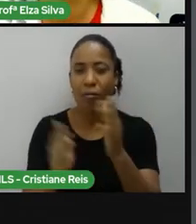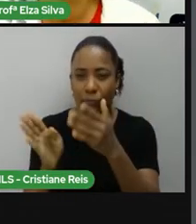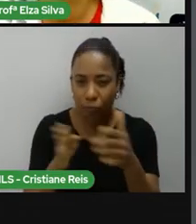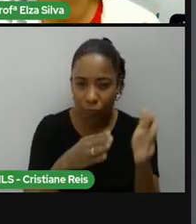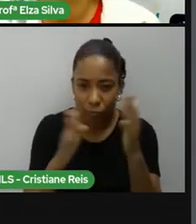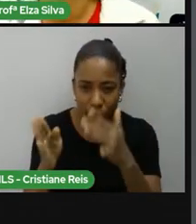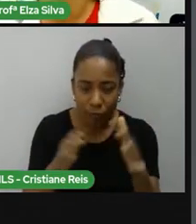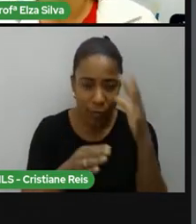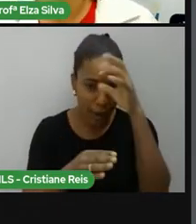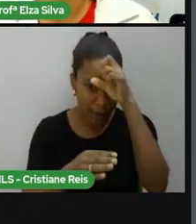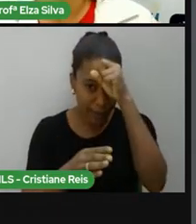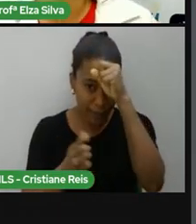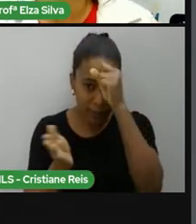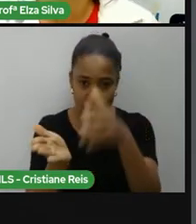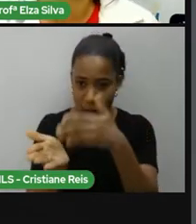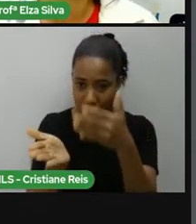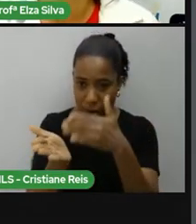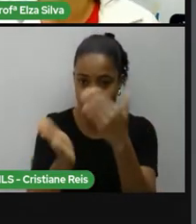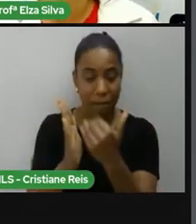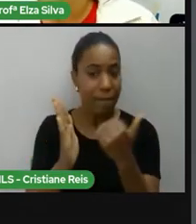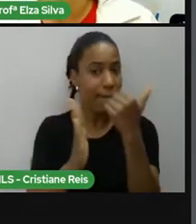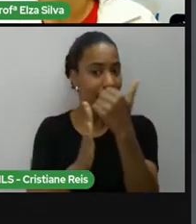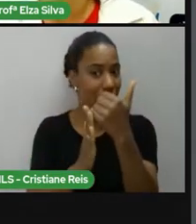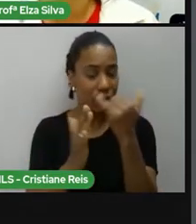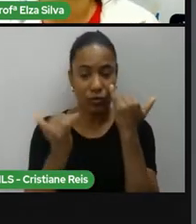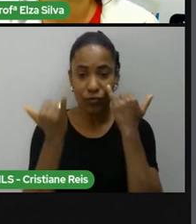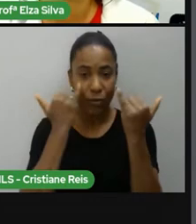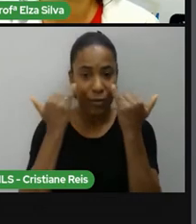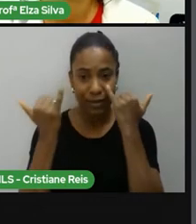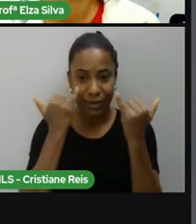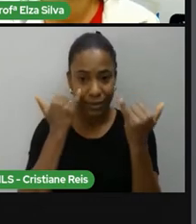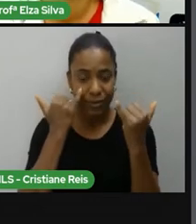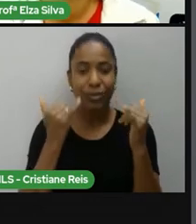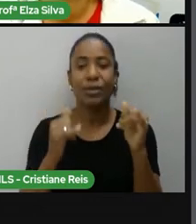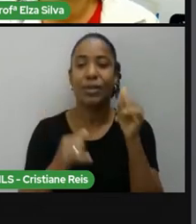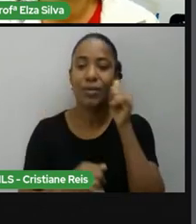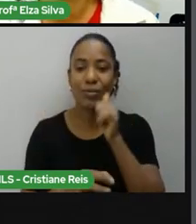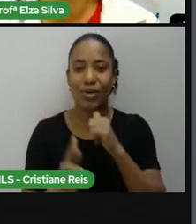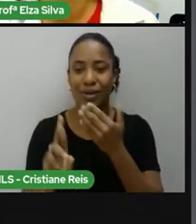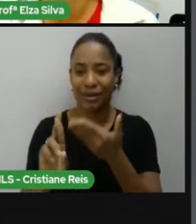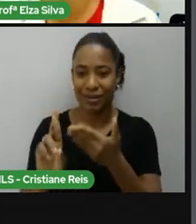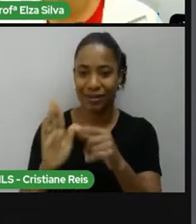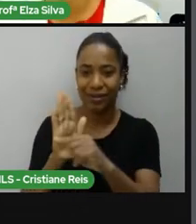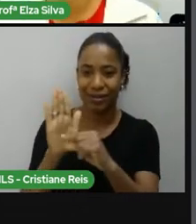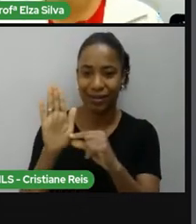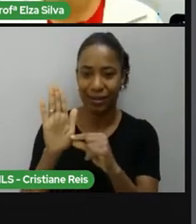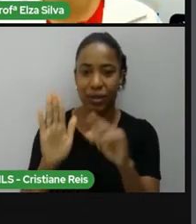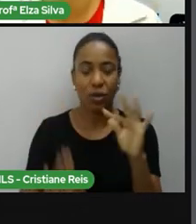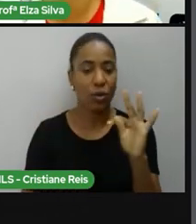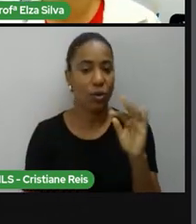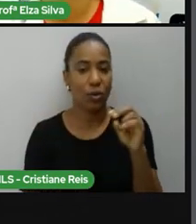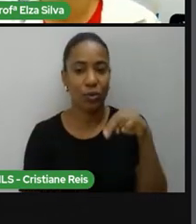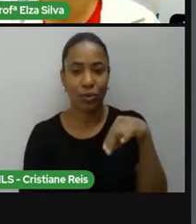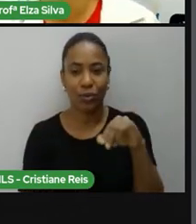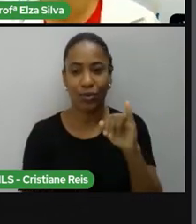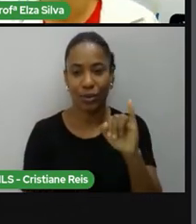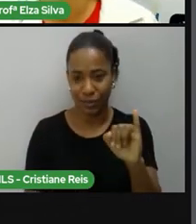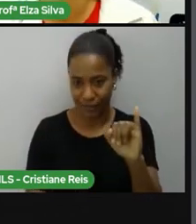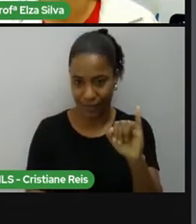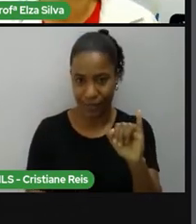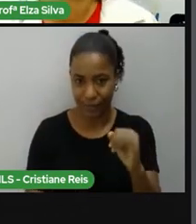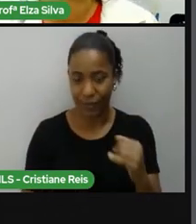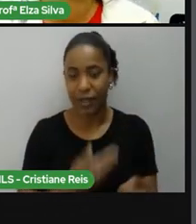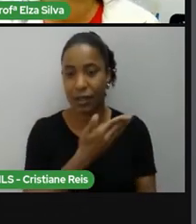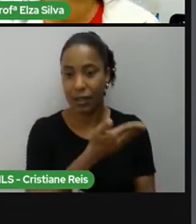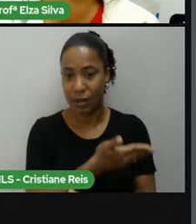e outras informações sobre Tony Morrison este trecho deste vídeo que está disponível